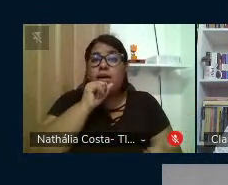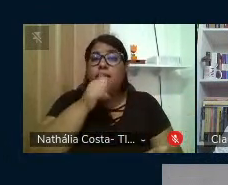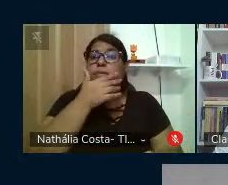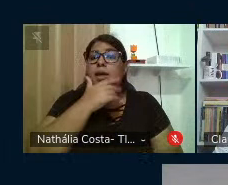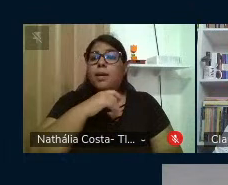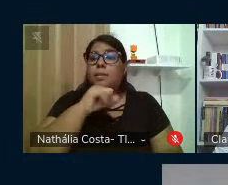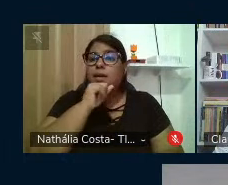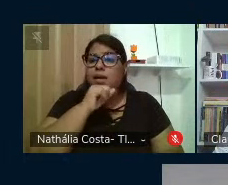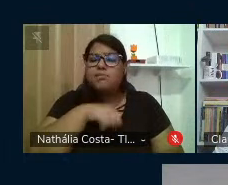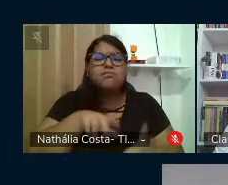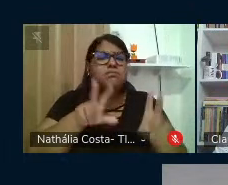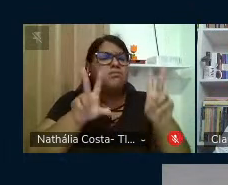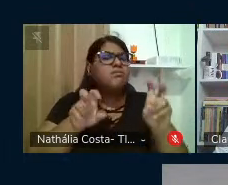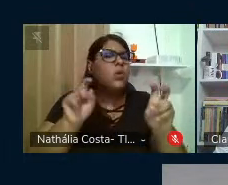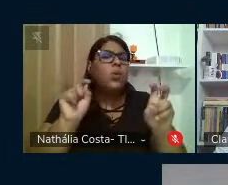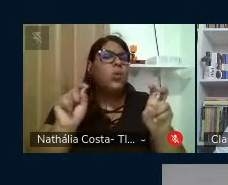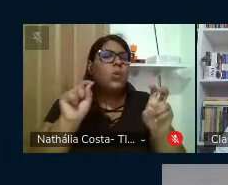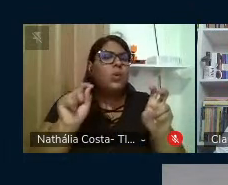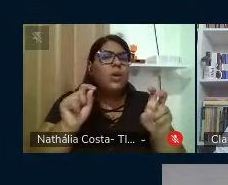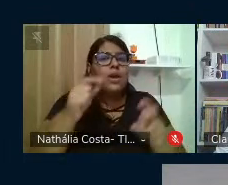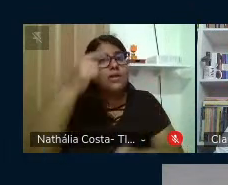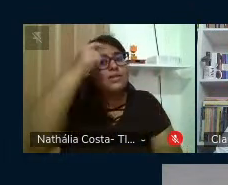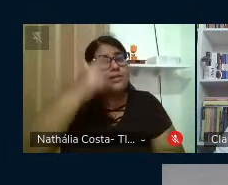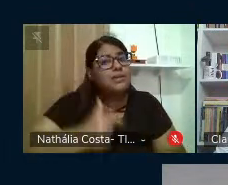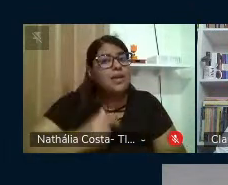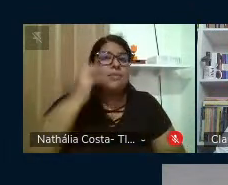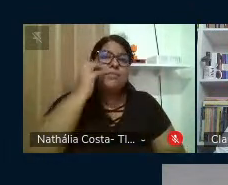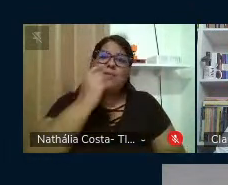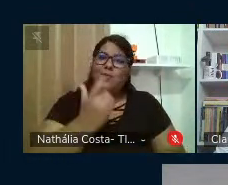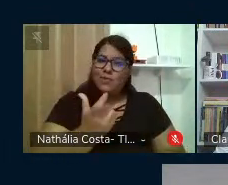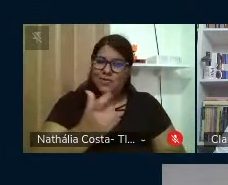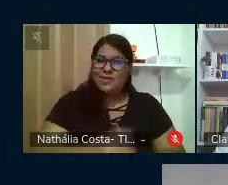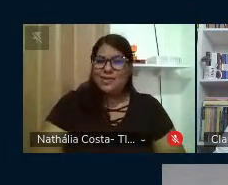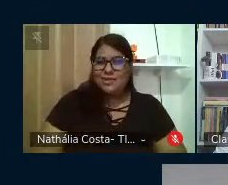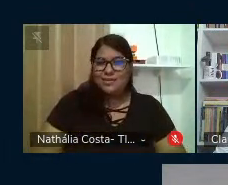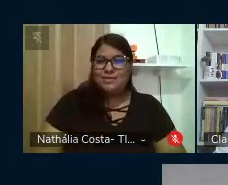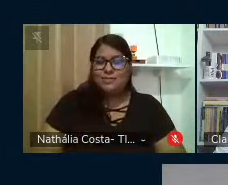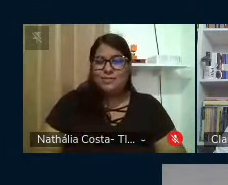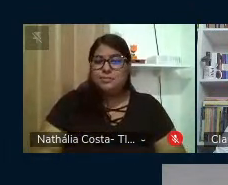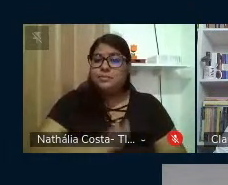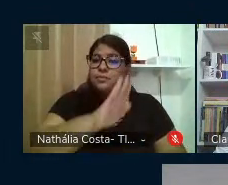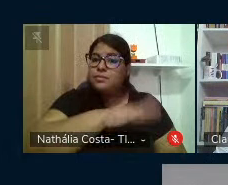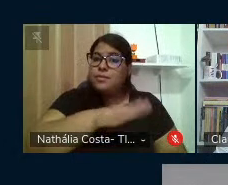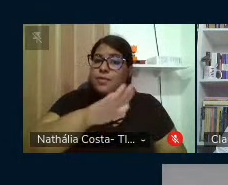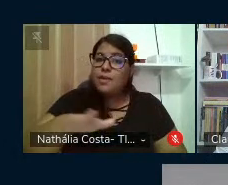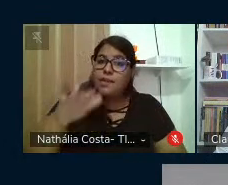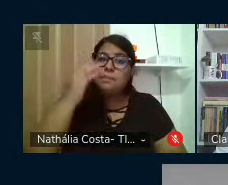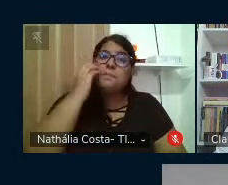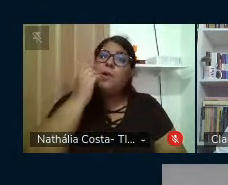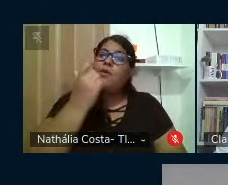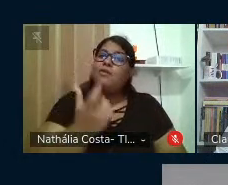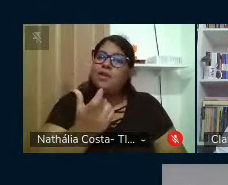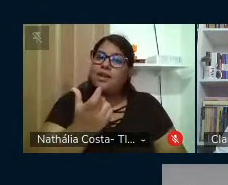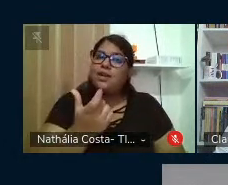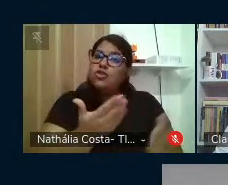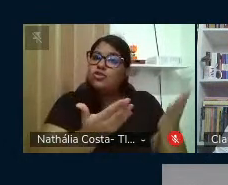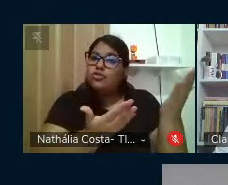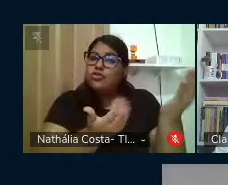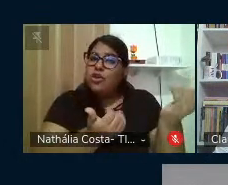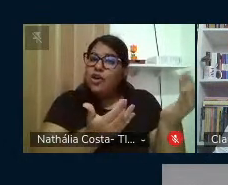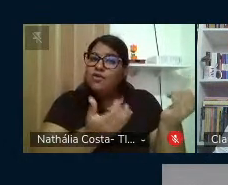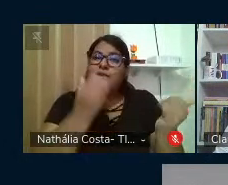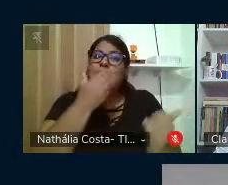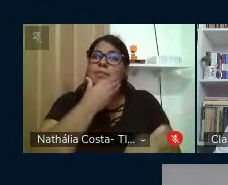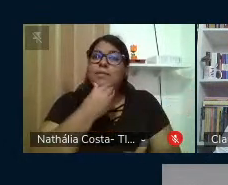sobre o ser Paulo Freire, a criança Paulo Freire, o jovem Paulo